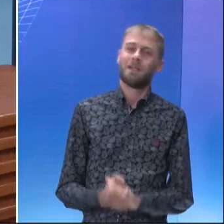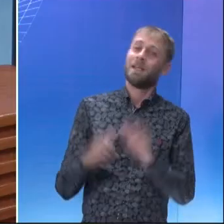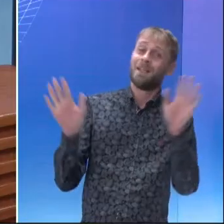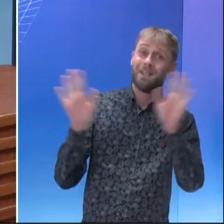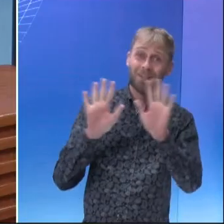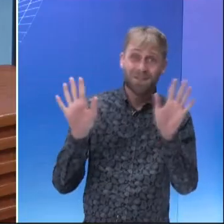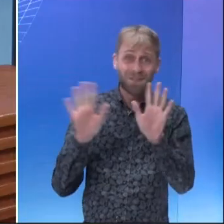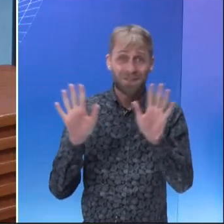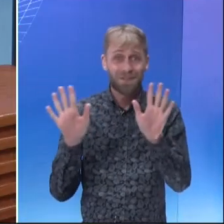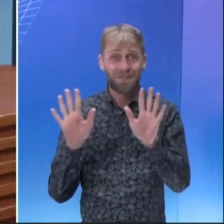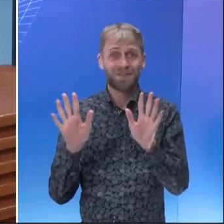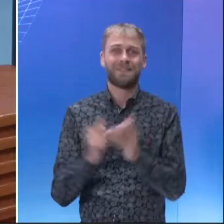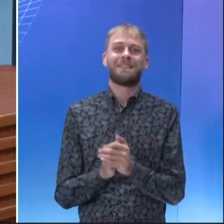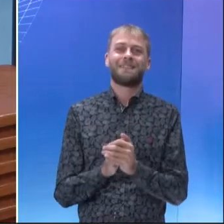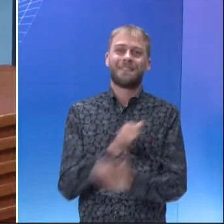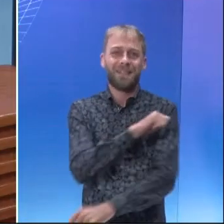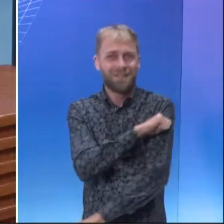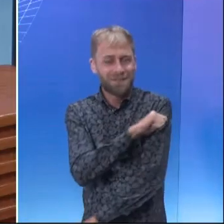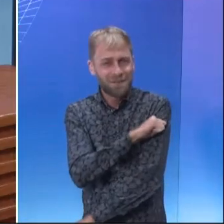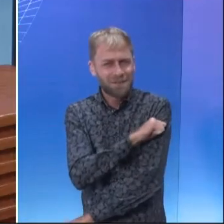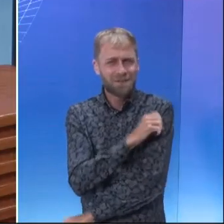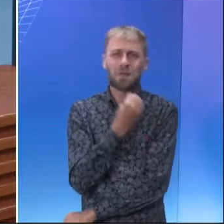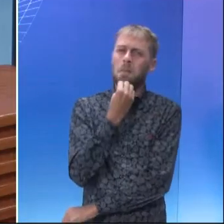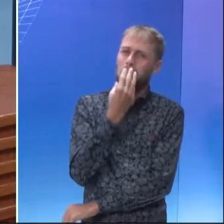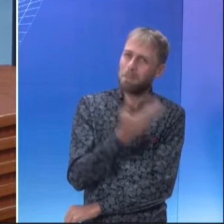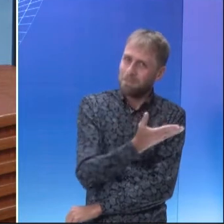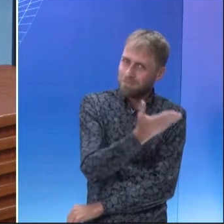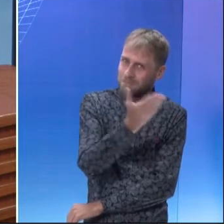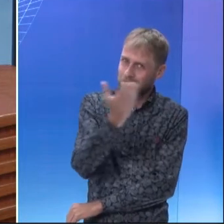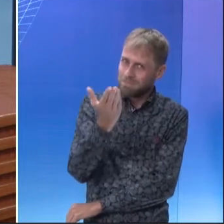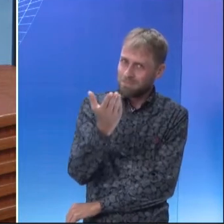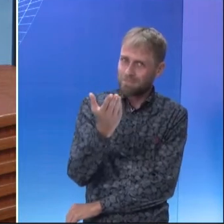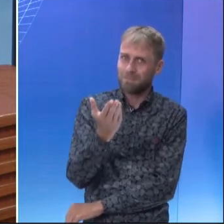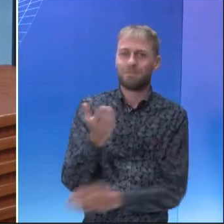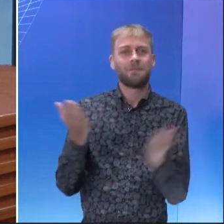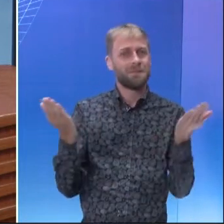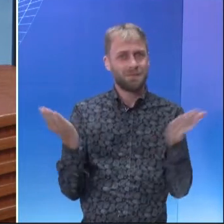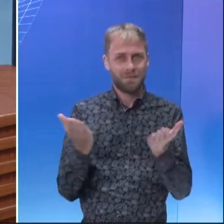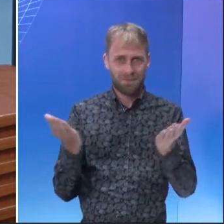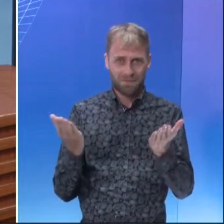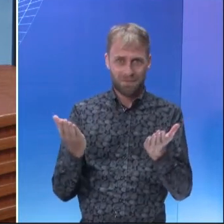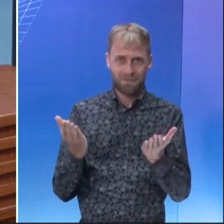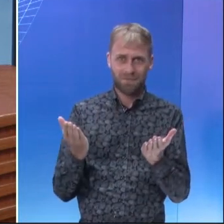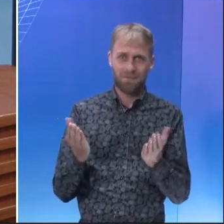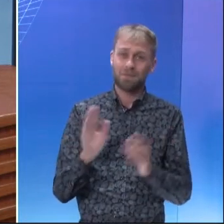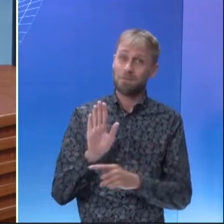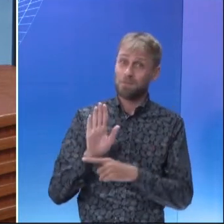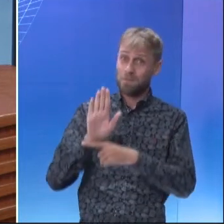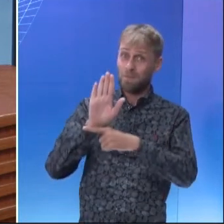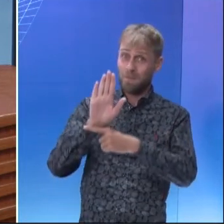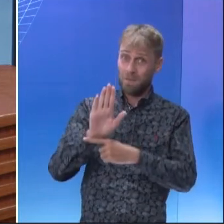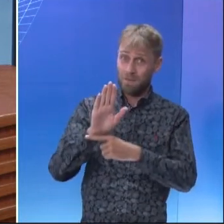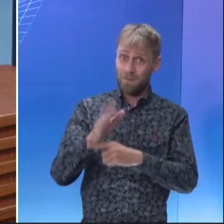Olá, vestibulandos! Tudo bem com vocês? Nós estamos aqui para contribuir com o processo de